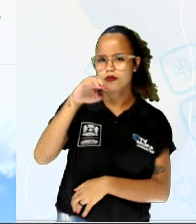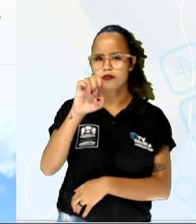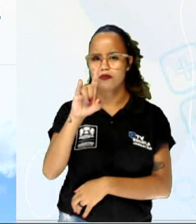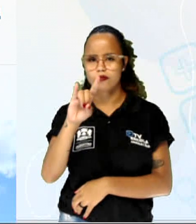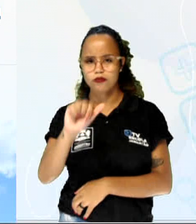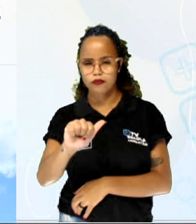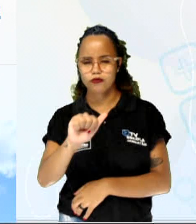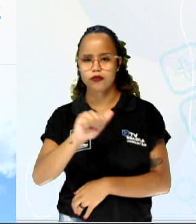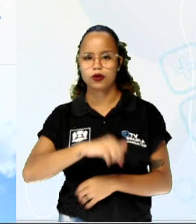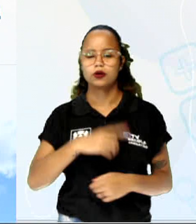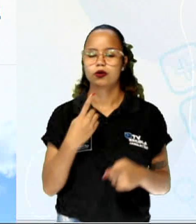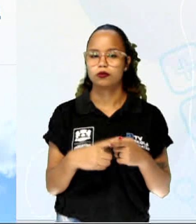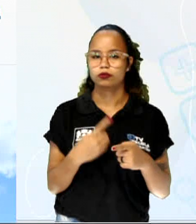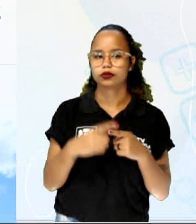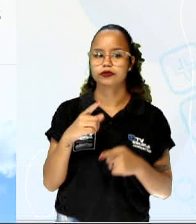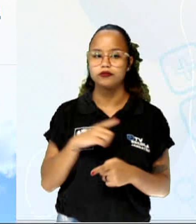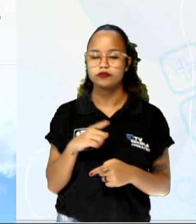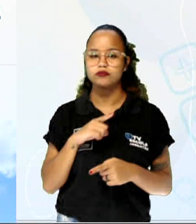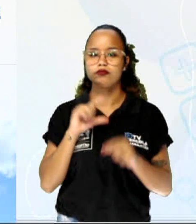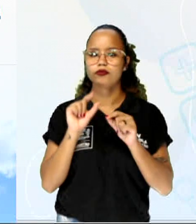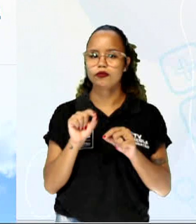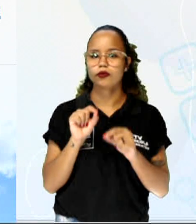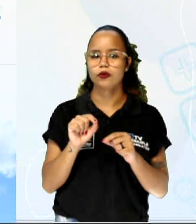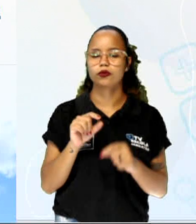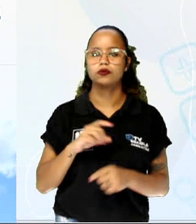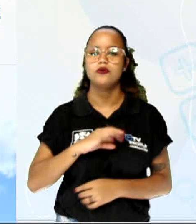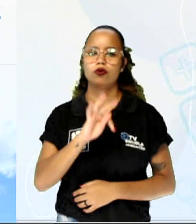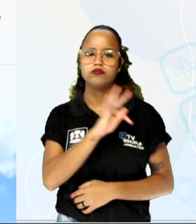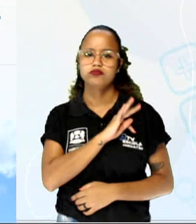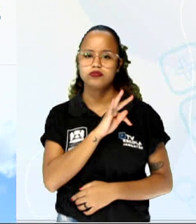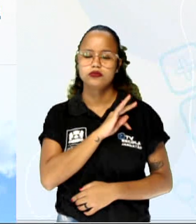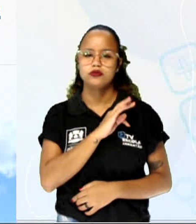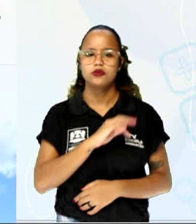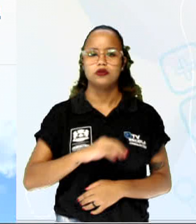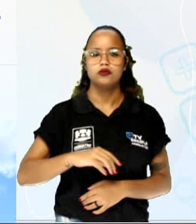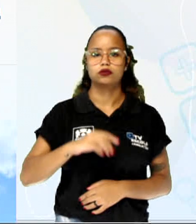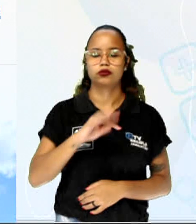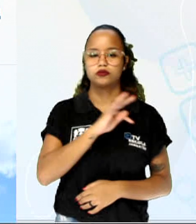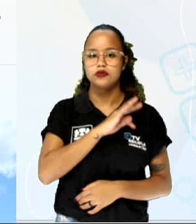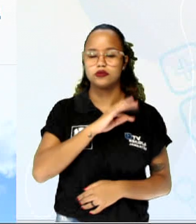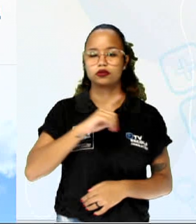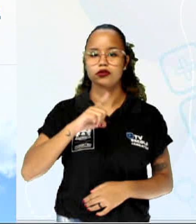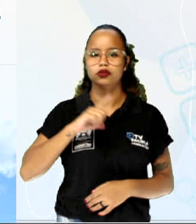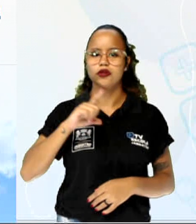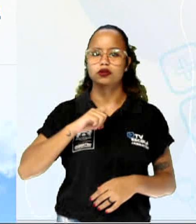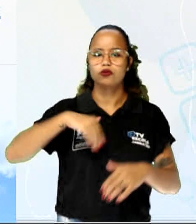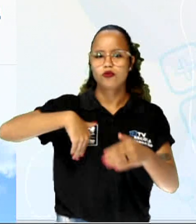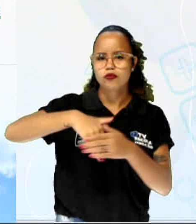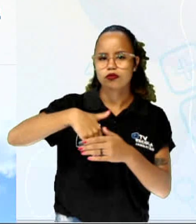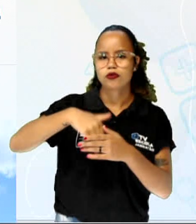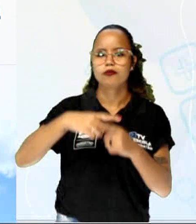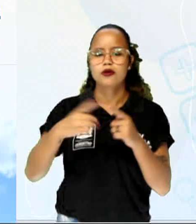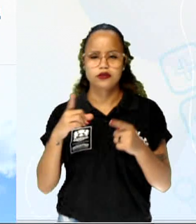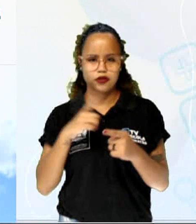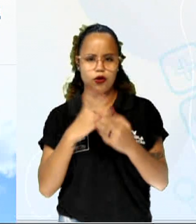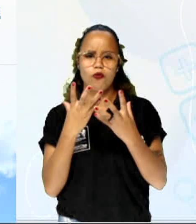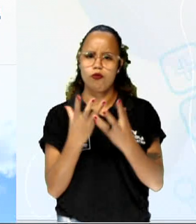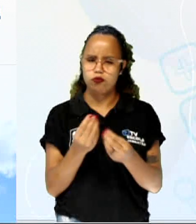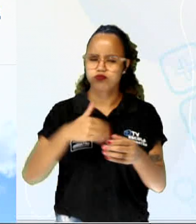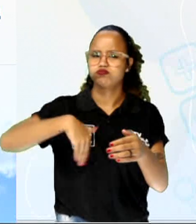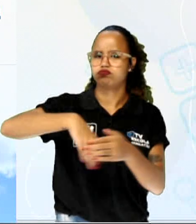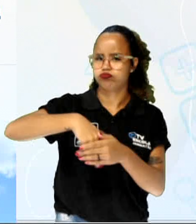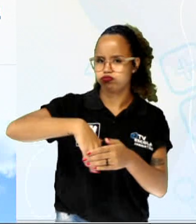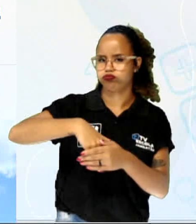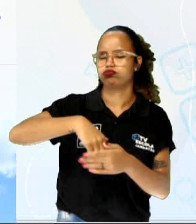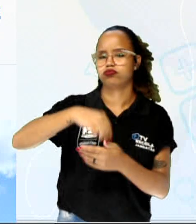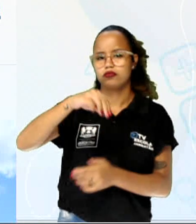que argumentando que é o técnico do Palmeiras, Abel Ferreira, ele era chamado de retranqueiro, mas ele tem uma boa média de gols e